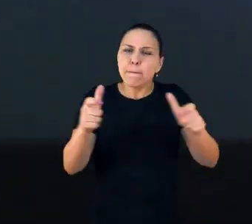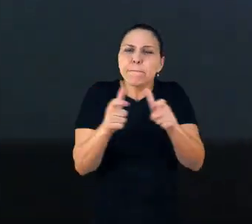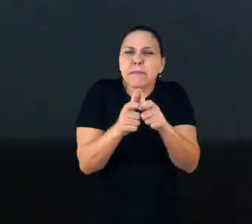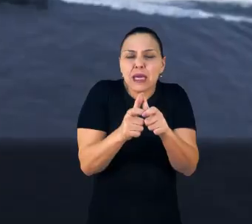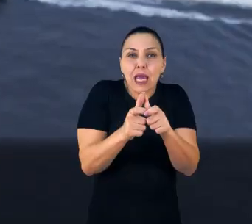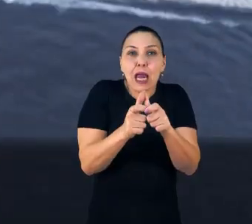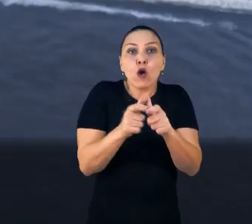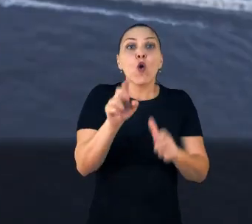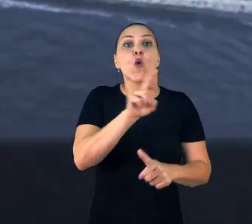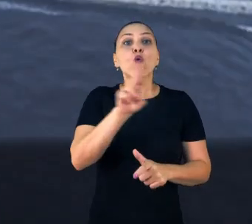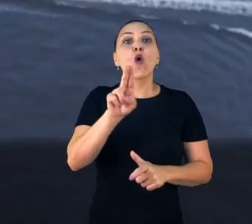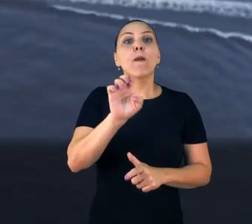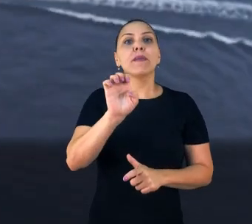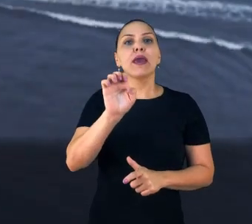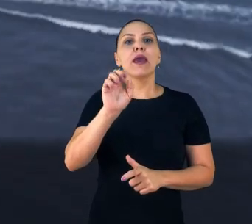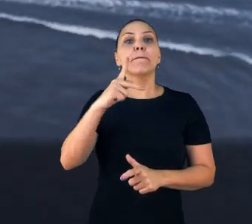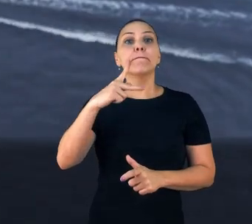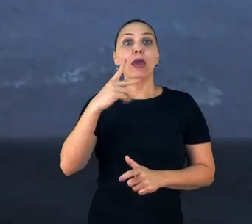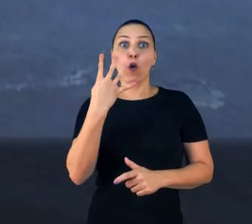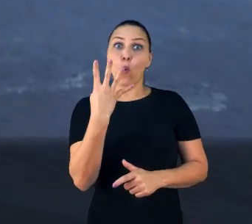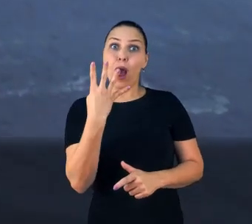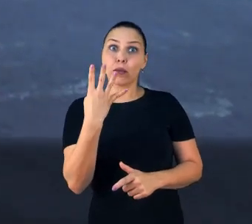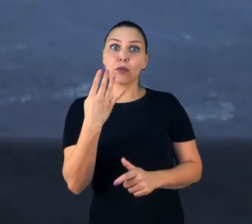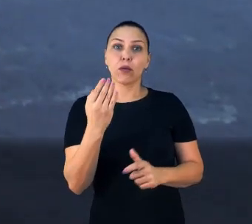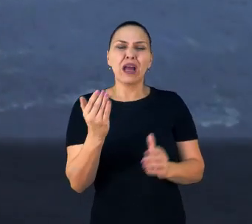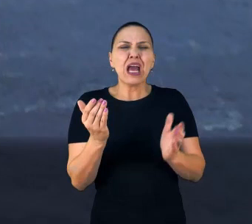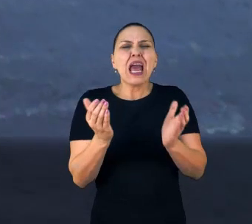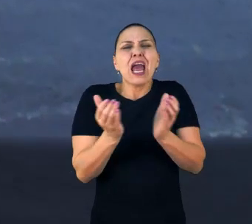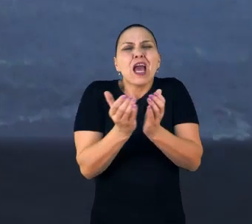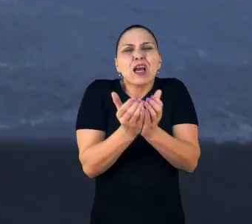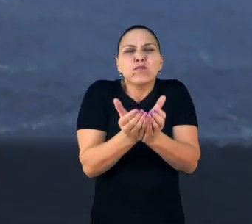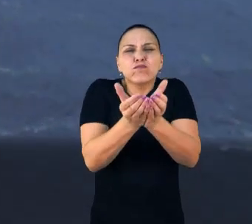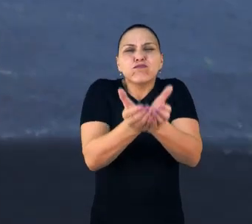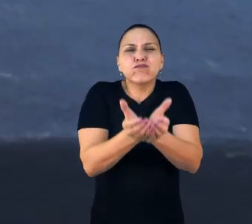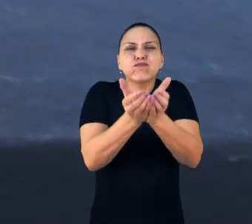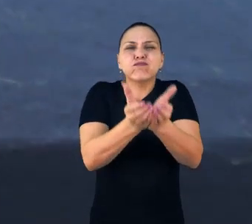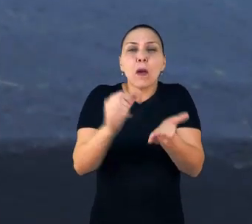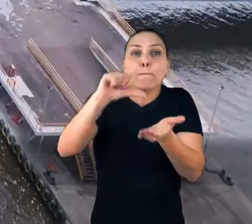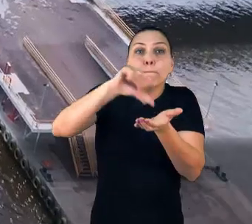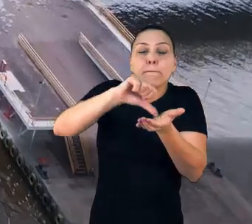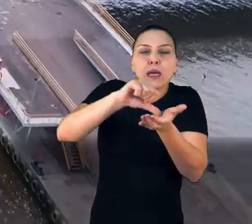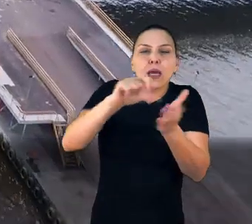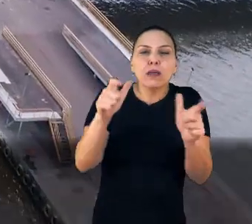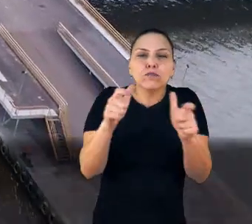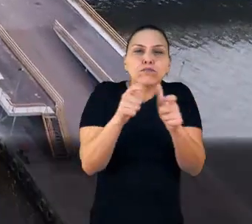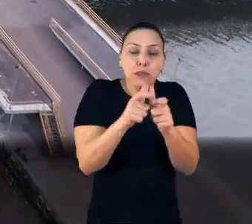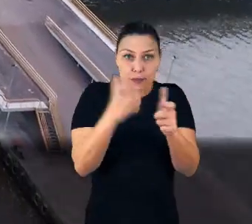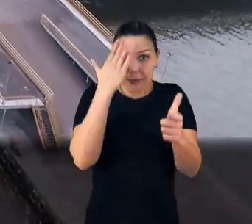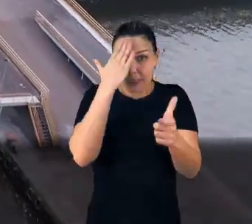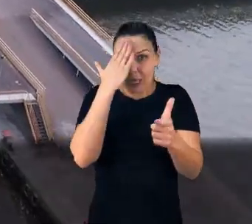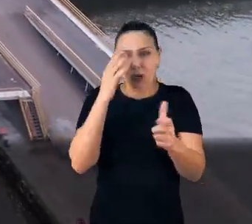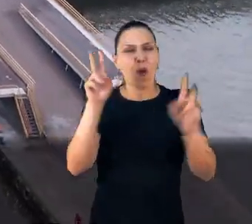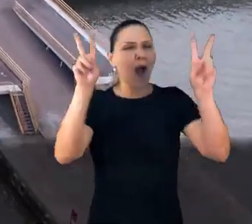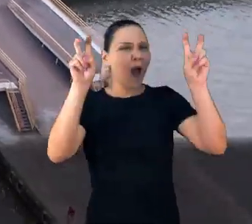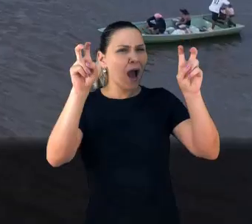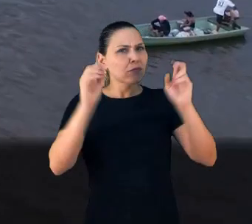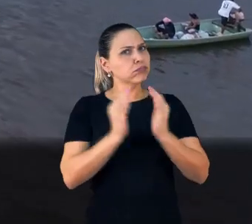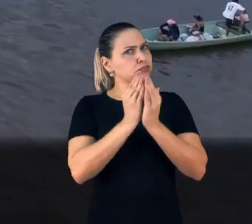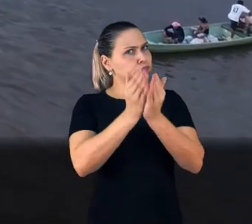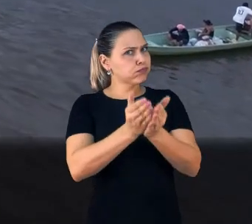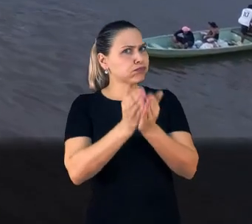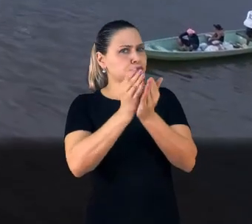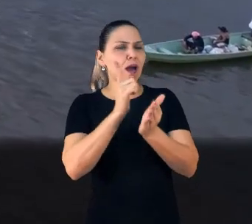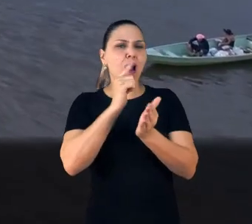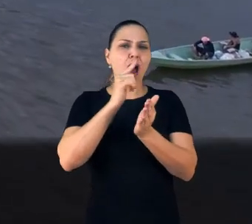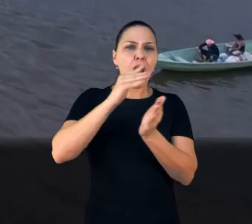pequeno porte, as chamadas IP4. No fim das contas, quando o assunto é infraestrutura aquaviária, o papel